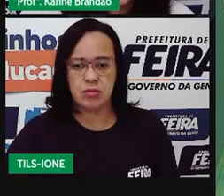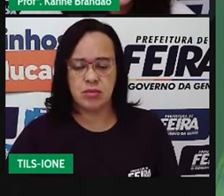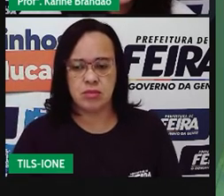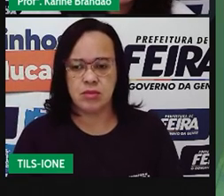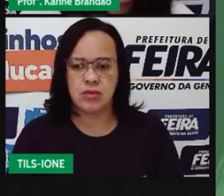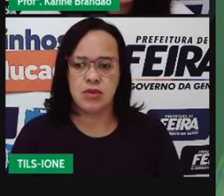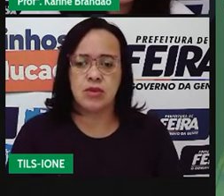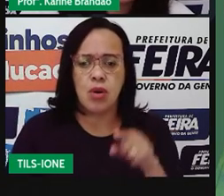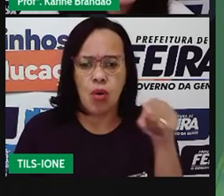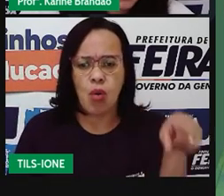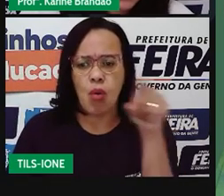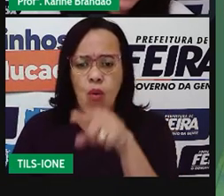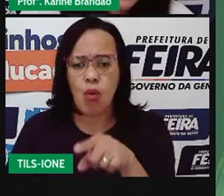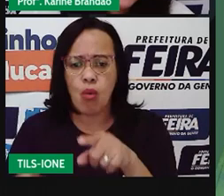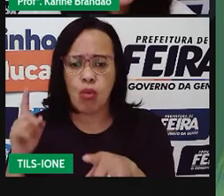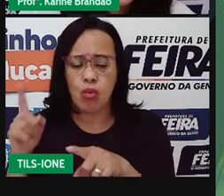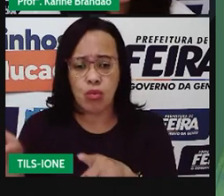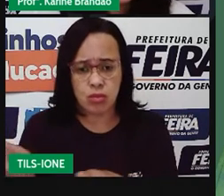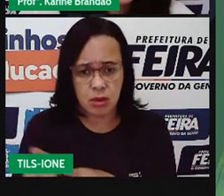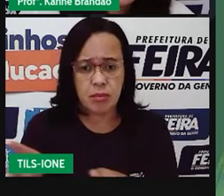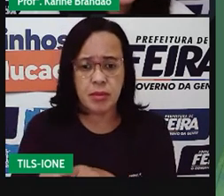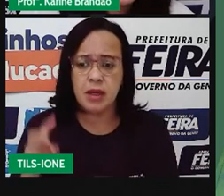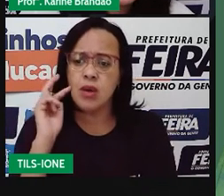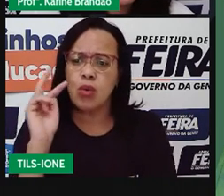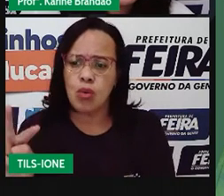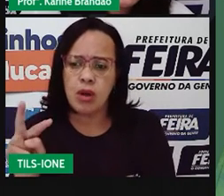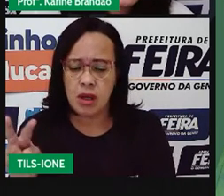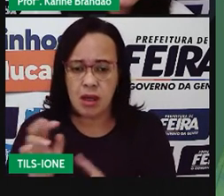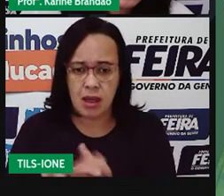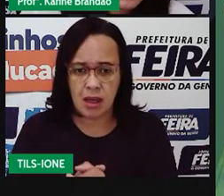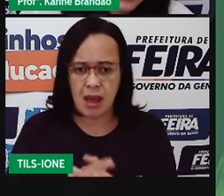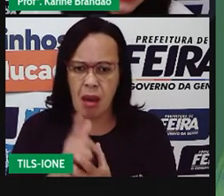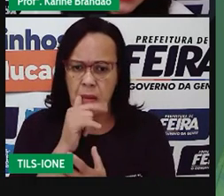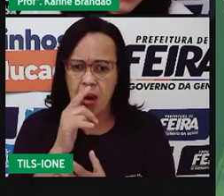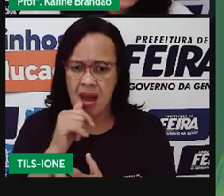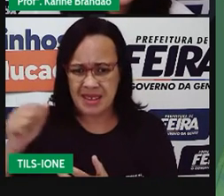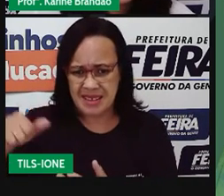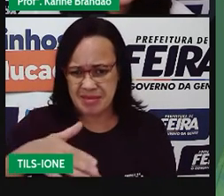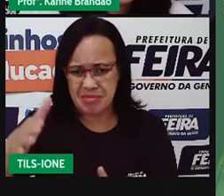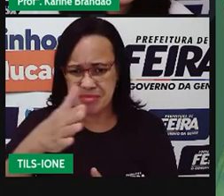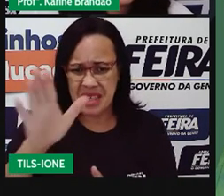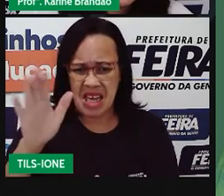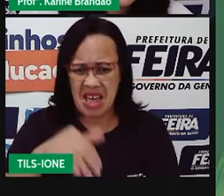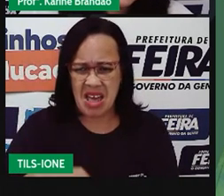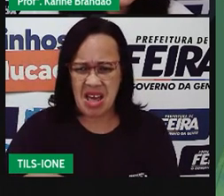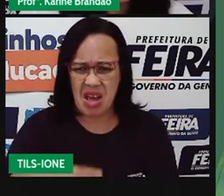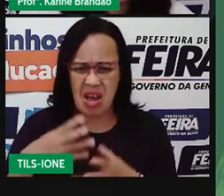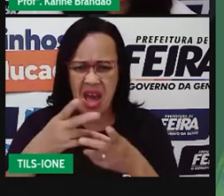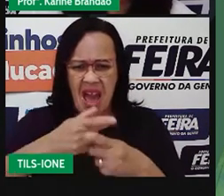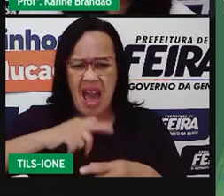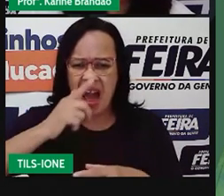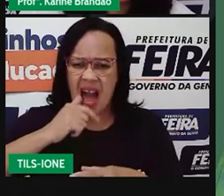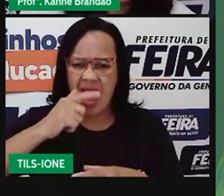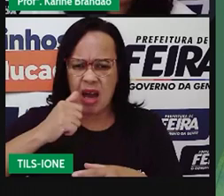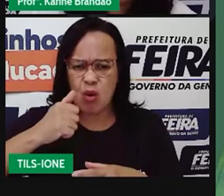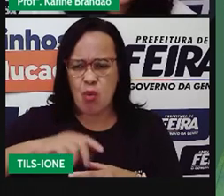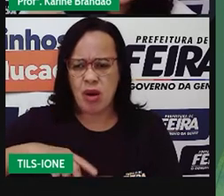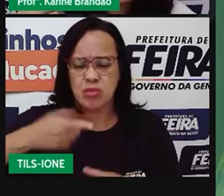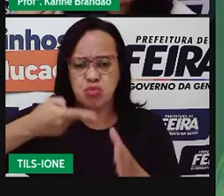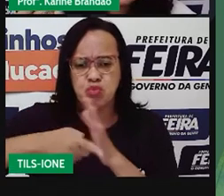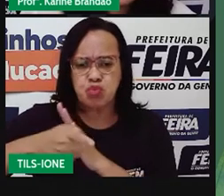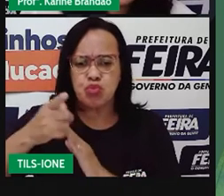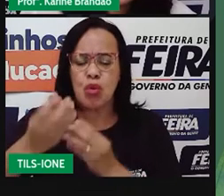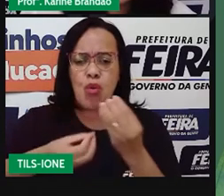vermelha, que é produzido por algas. E essas algas, elas vão liberando substâncias. E essas substâncias, elas vão